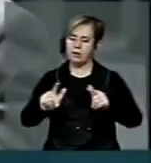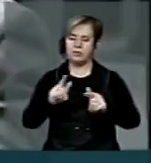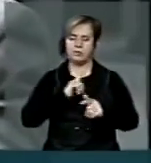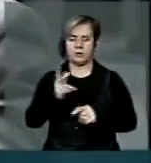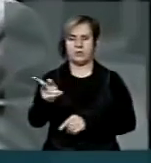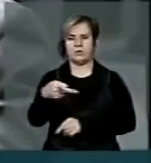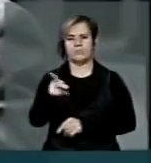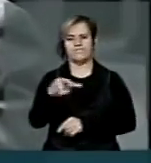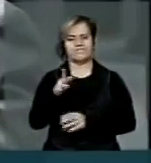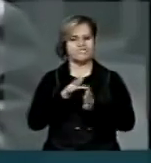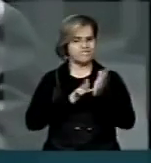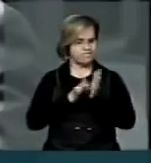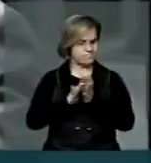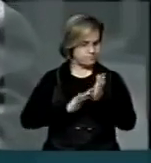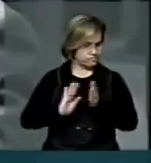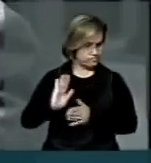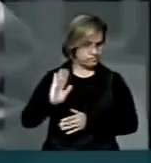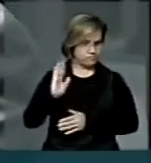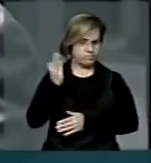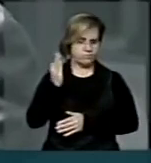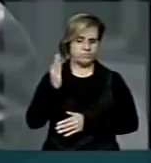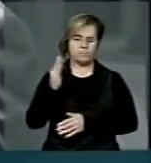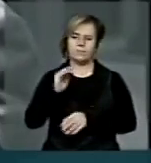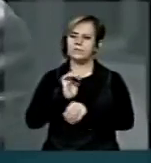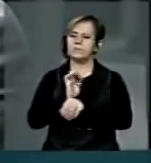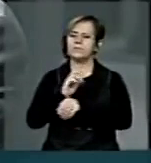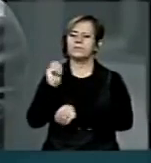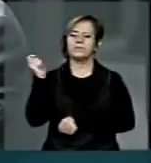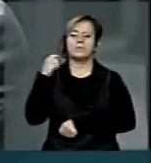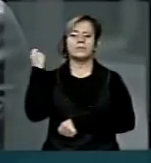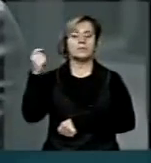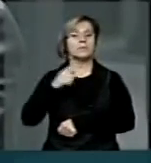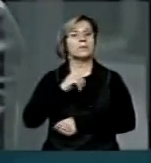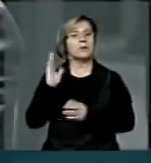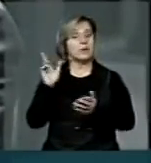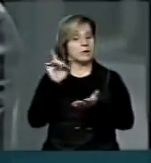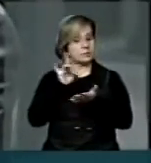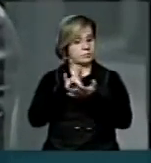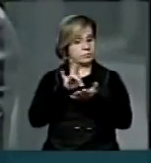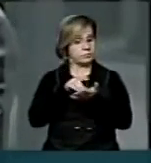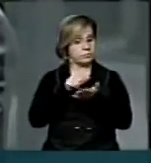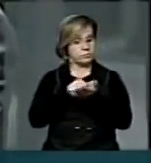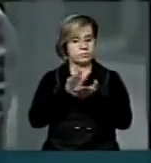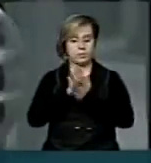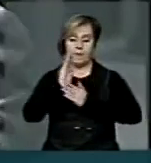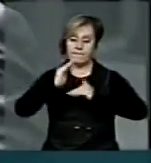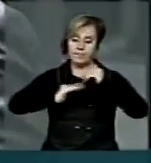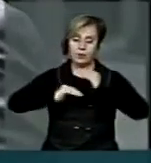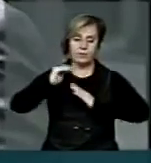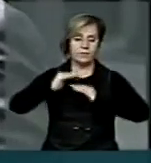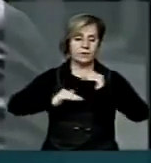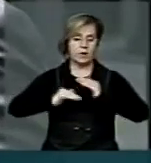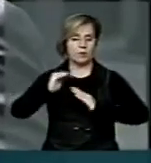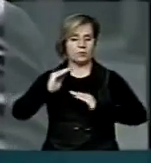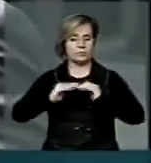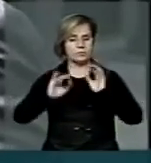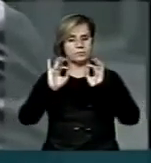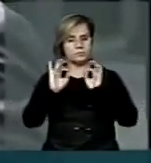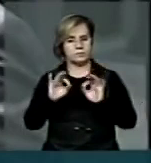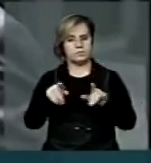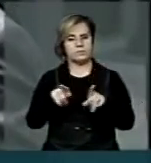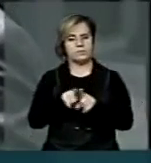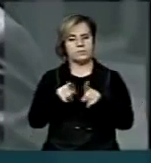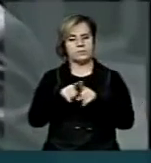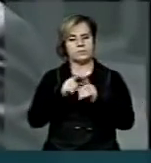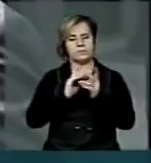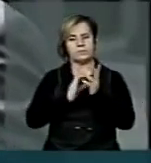No Rio Grande do Sul está sendo oficializada a profissão, está sendo através